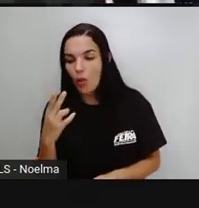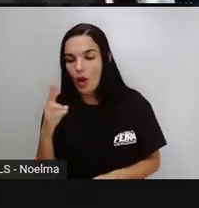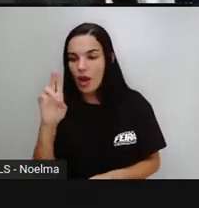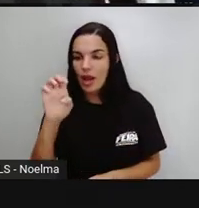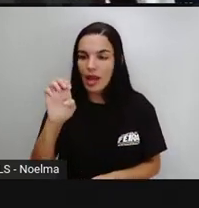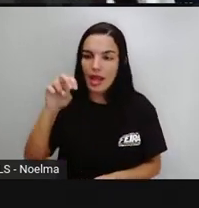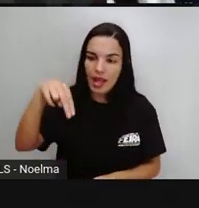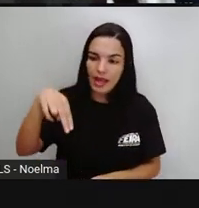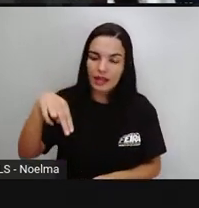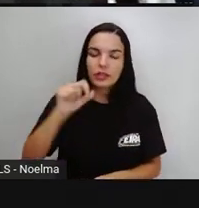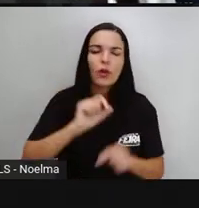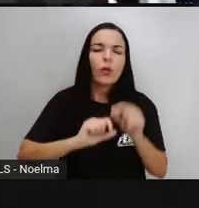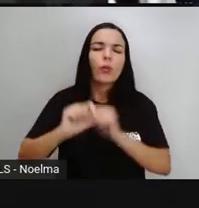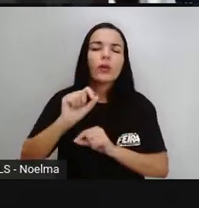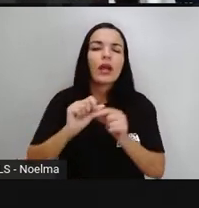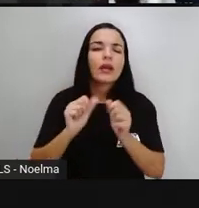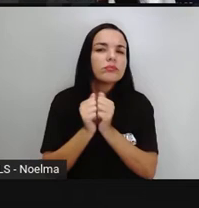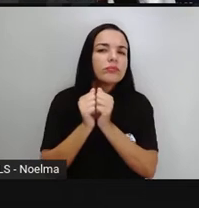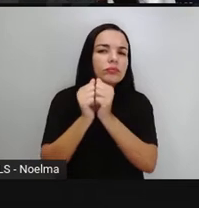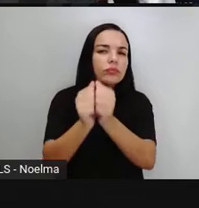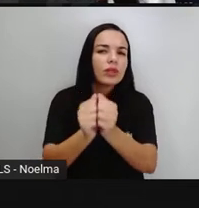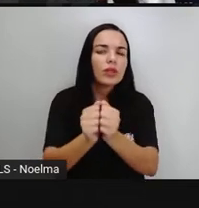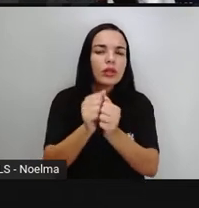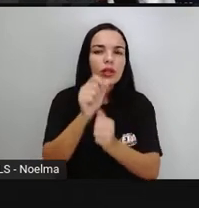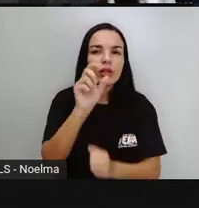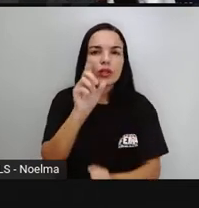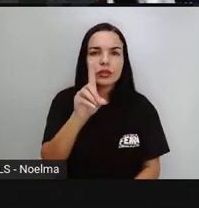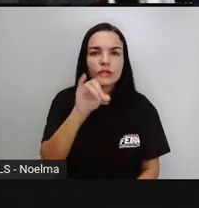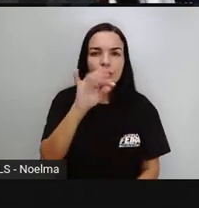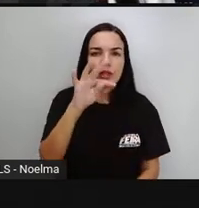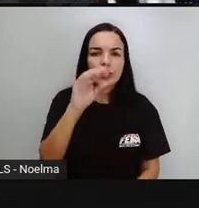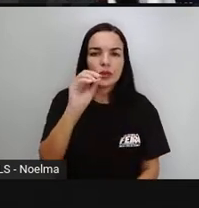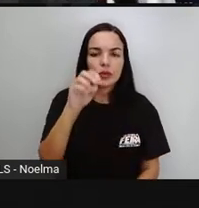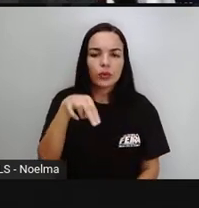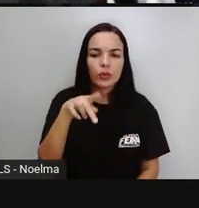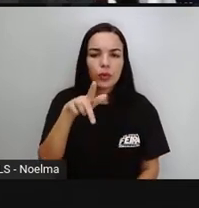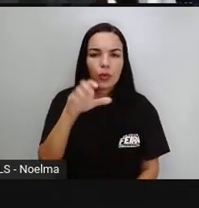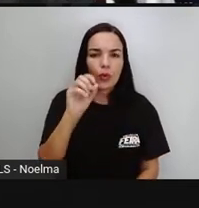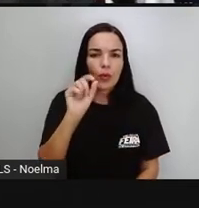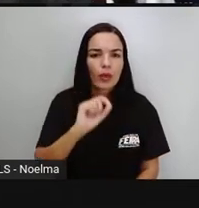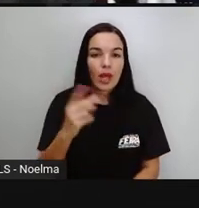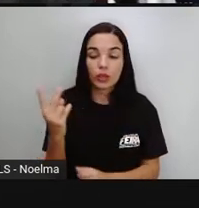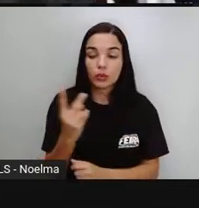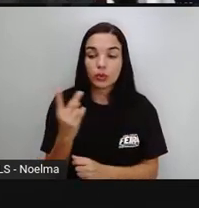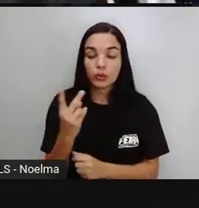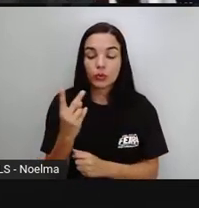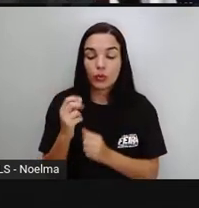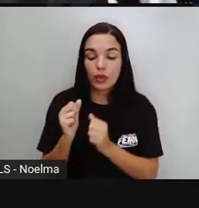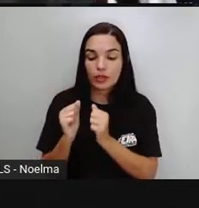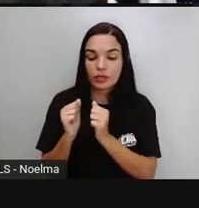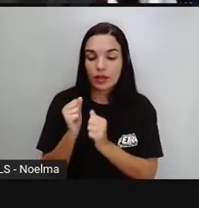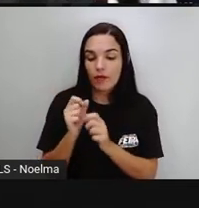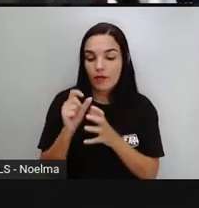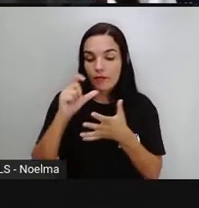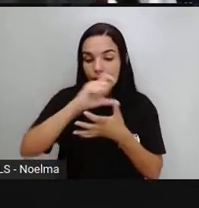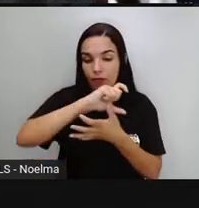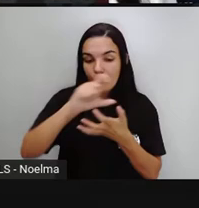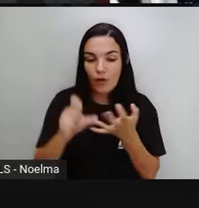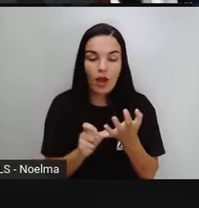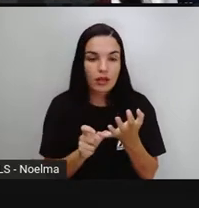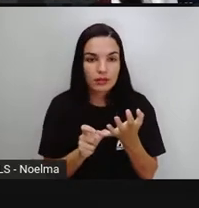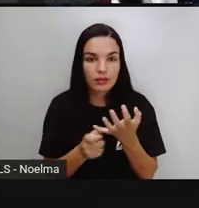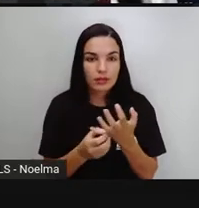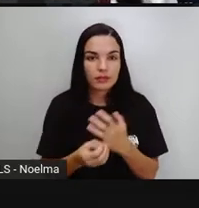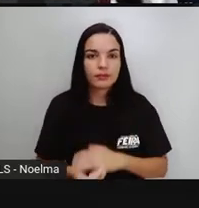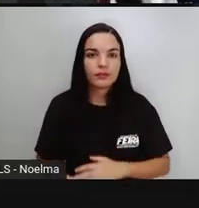ou não, ditongo quando vem acompanhado aí de outra vogal antes, como no exemplo ali da palavra ninguém. Mas as palavras que